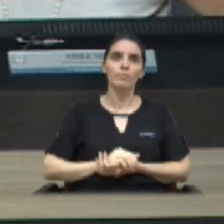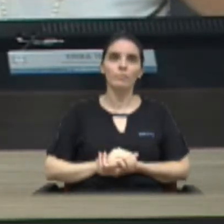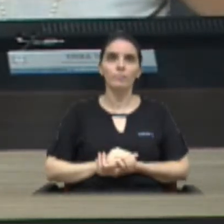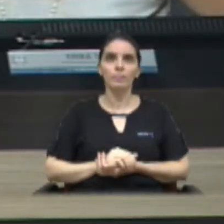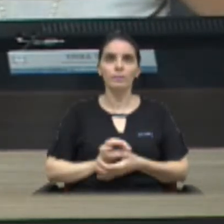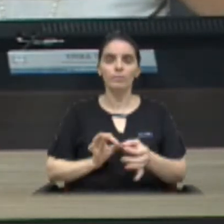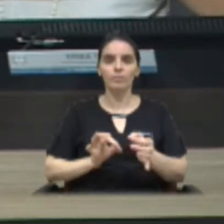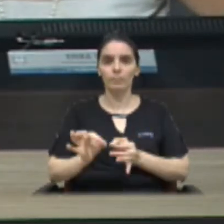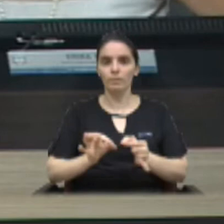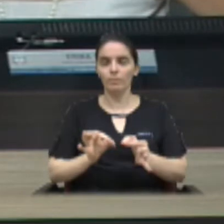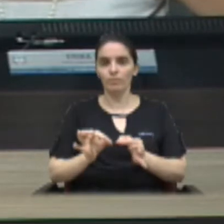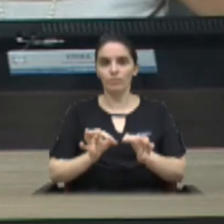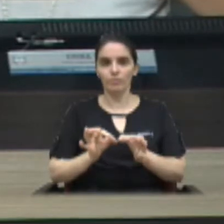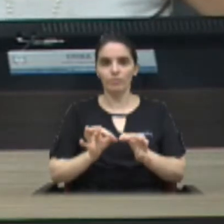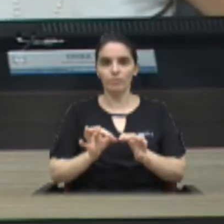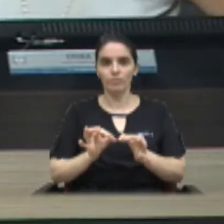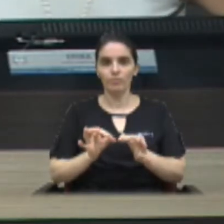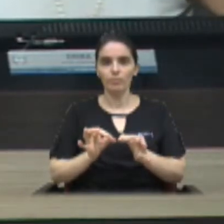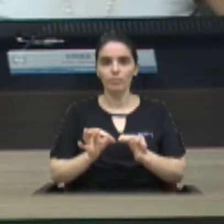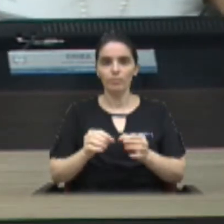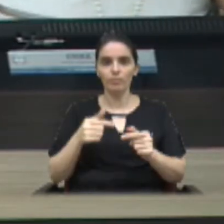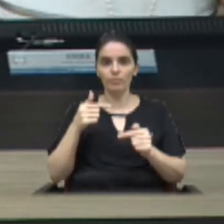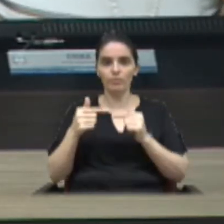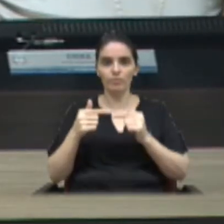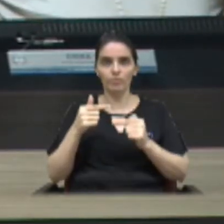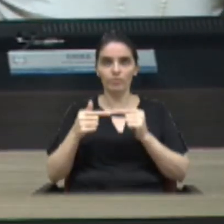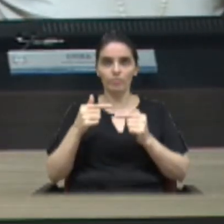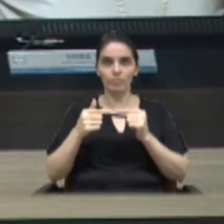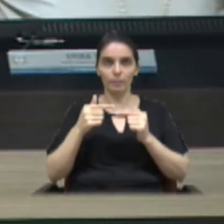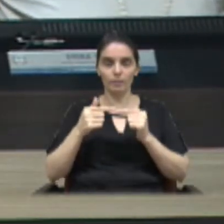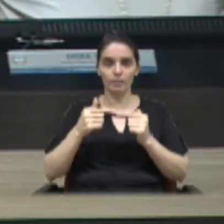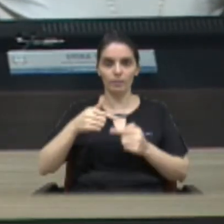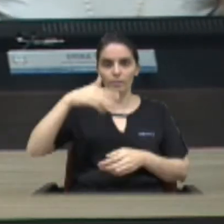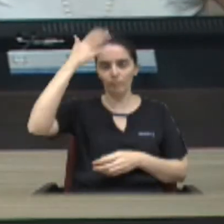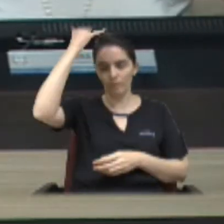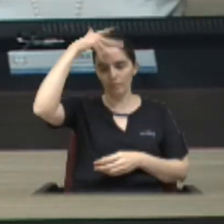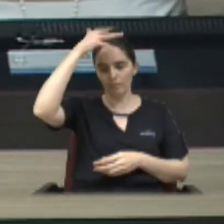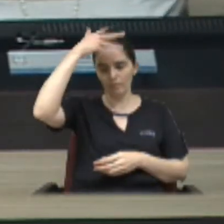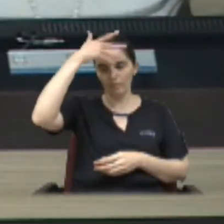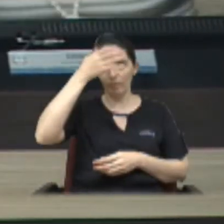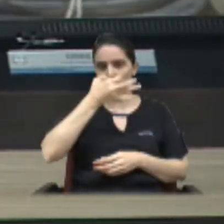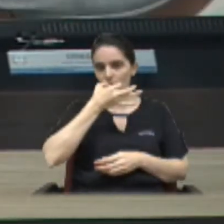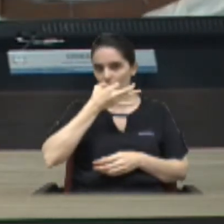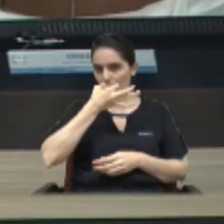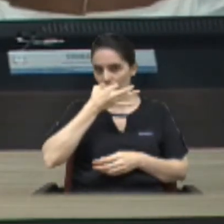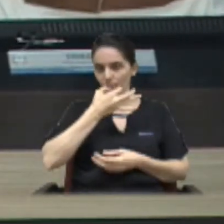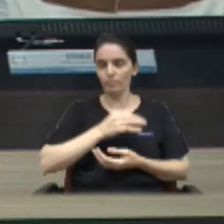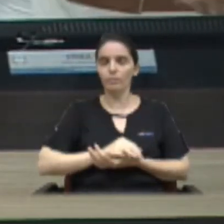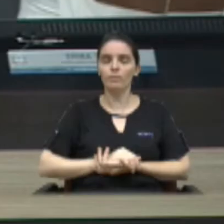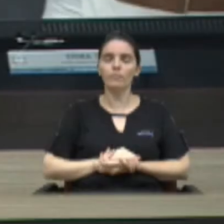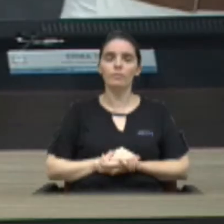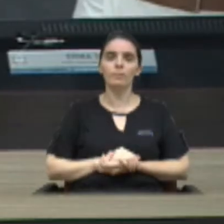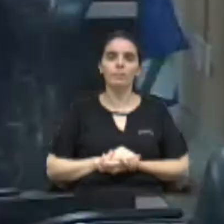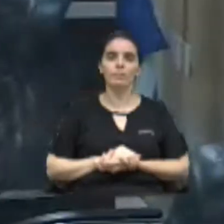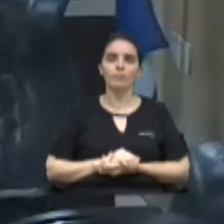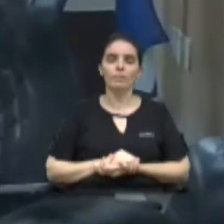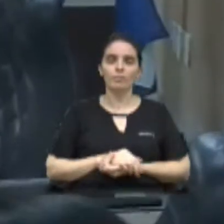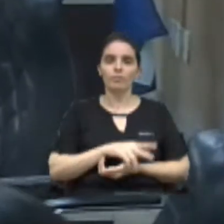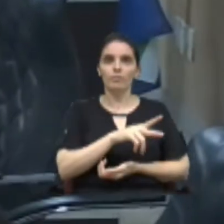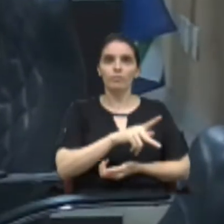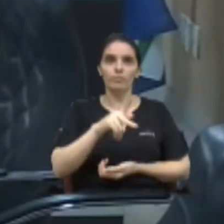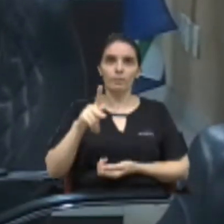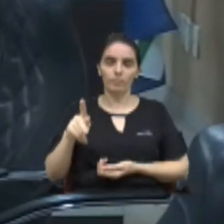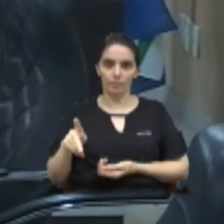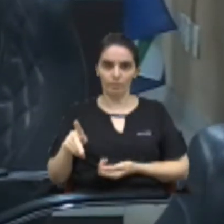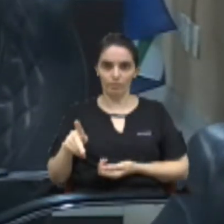projeto está em discussão desejo discutir com a palavra a vereadora Erika Tanque senhor presidente